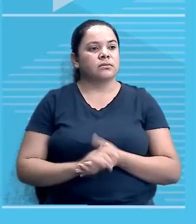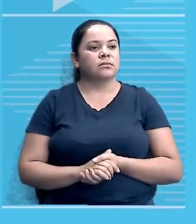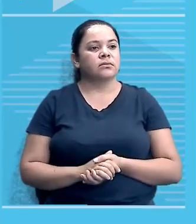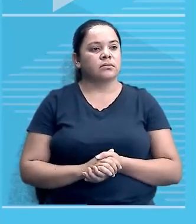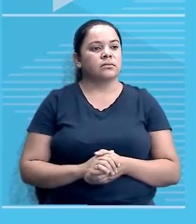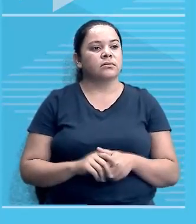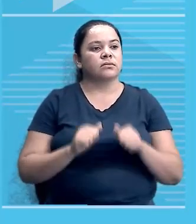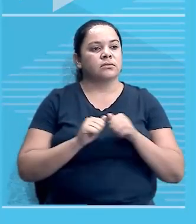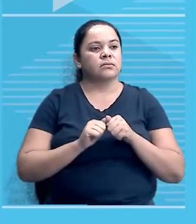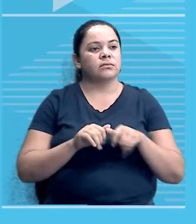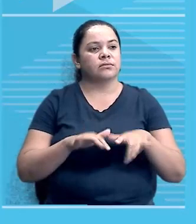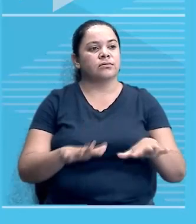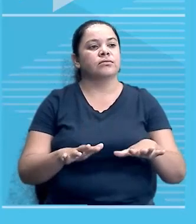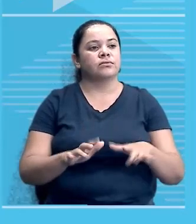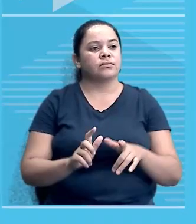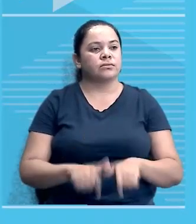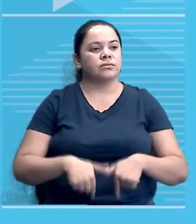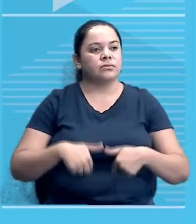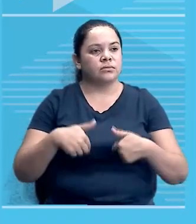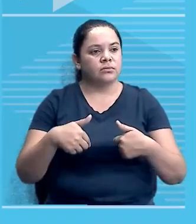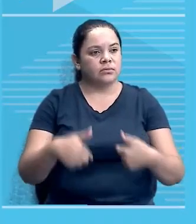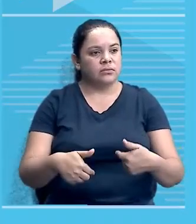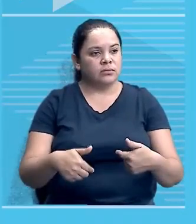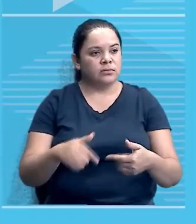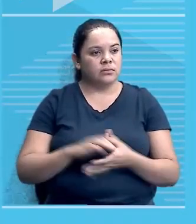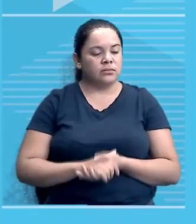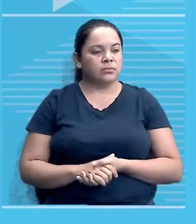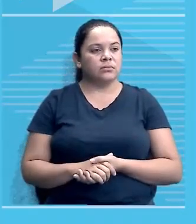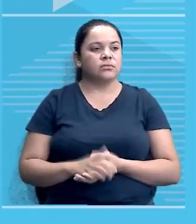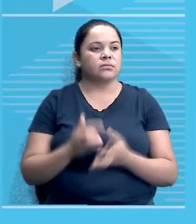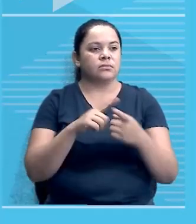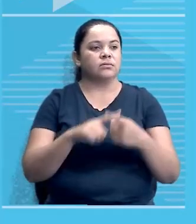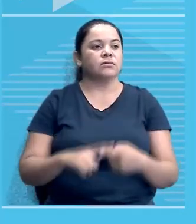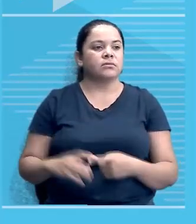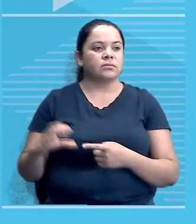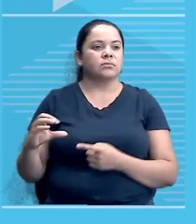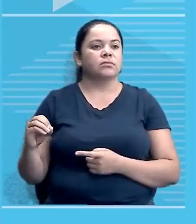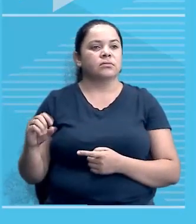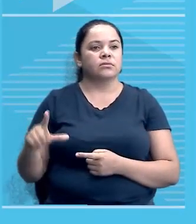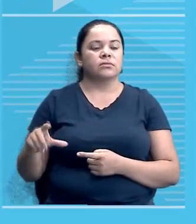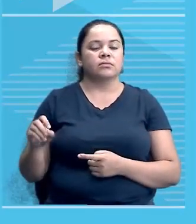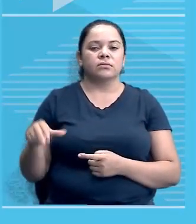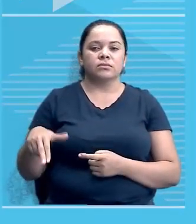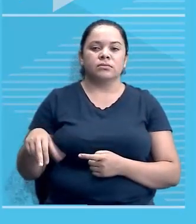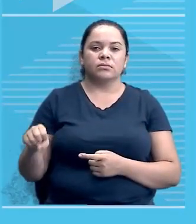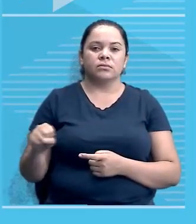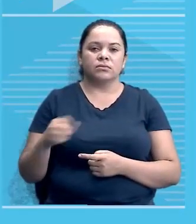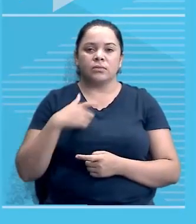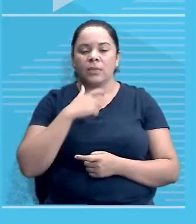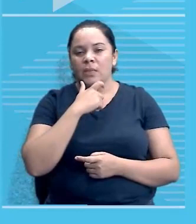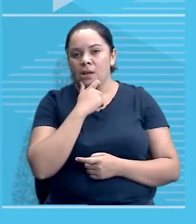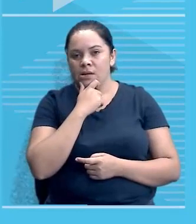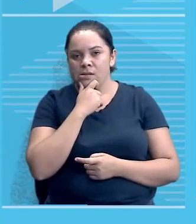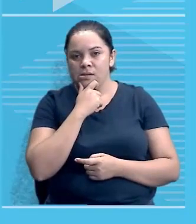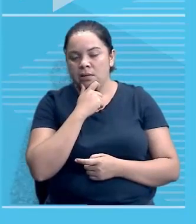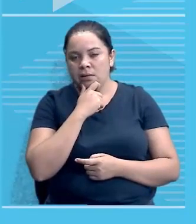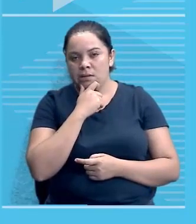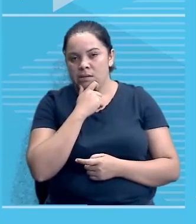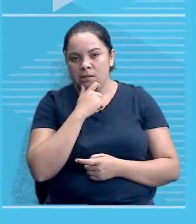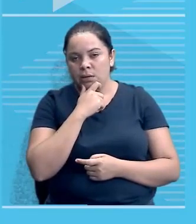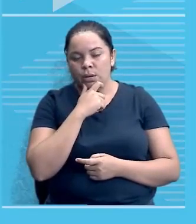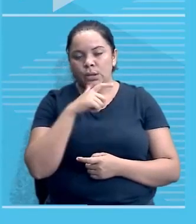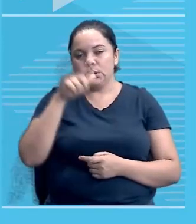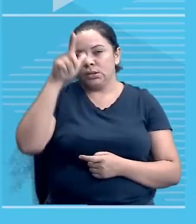político como ideológico. Aqui, quando está falando de colonos, nós estamos nos referindo a ingleses, alemães, né? A